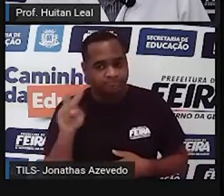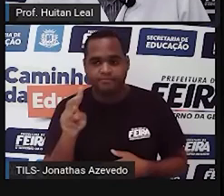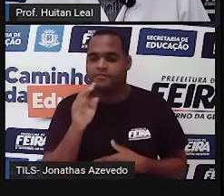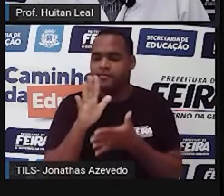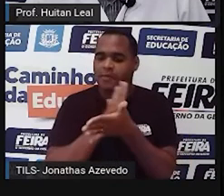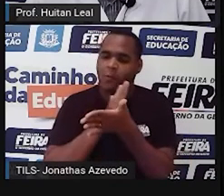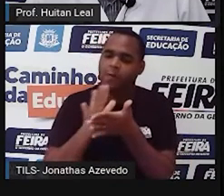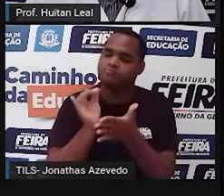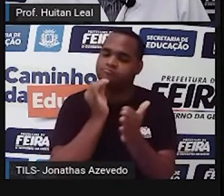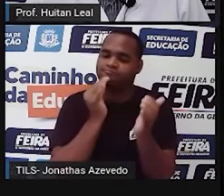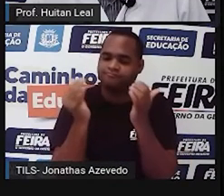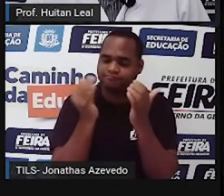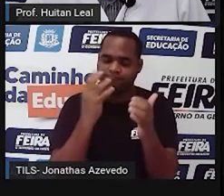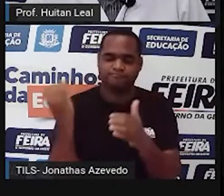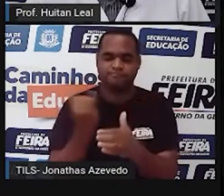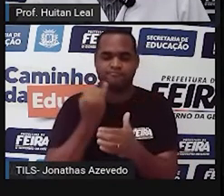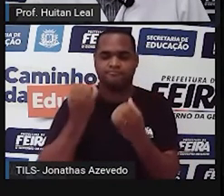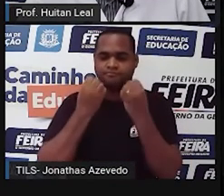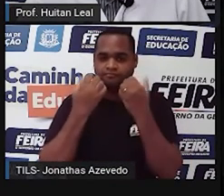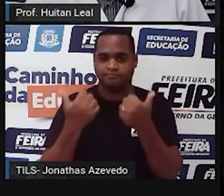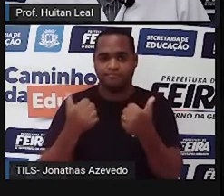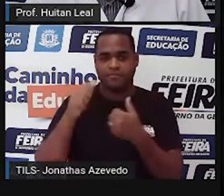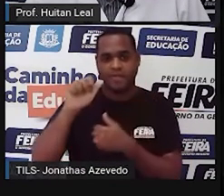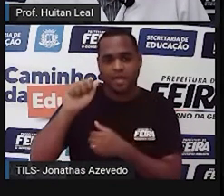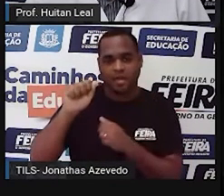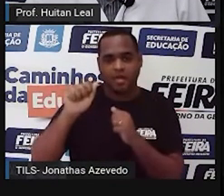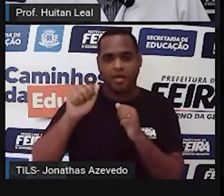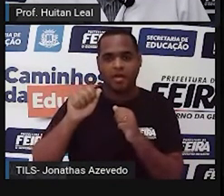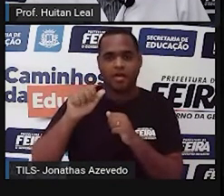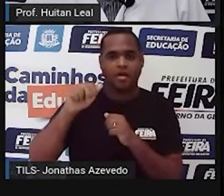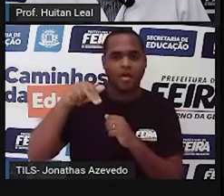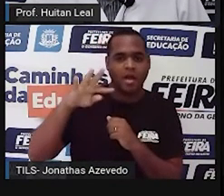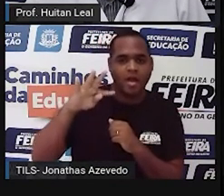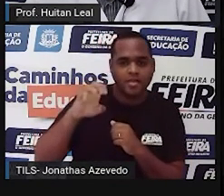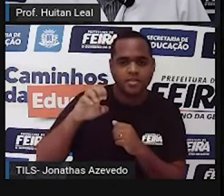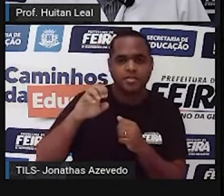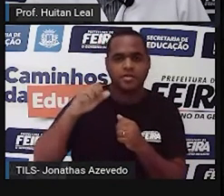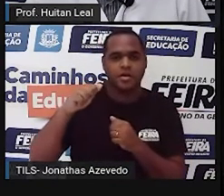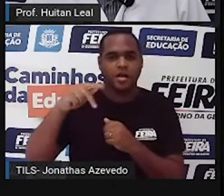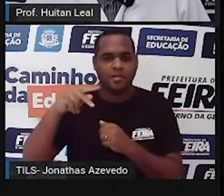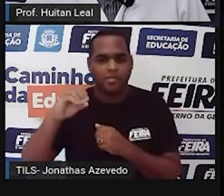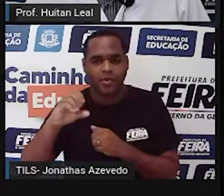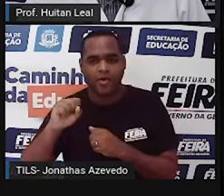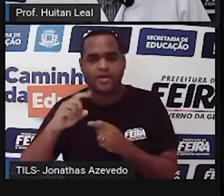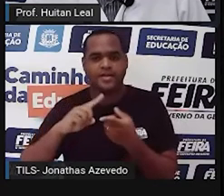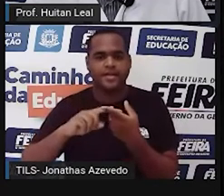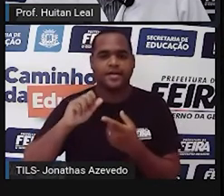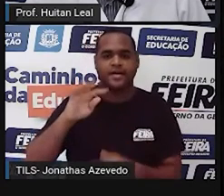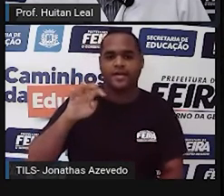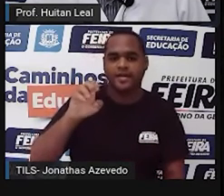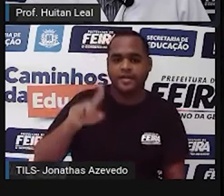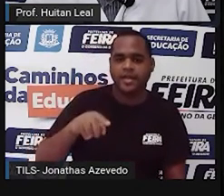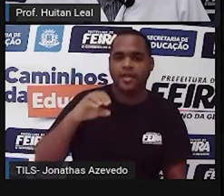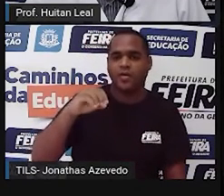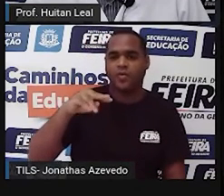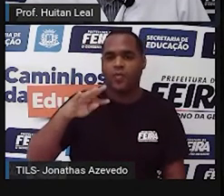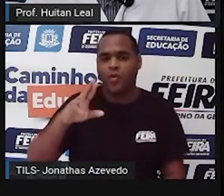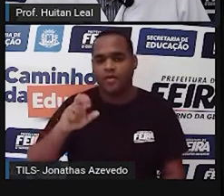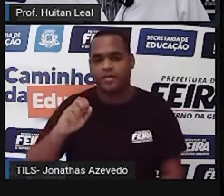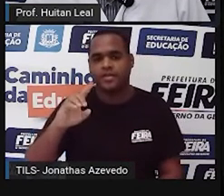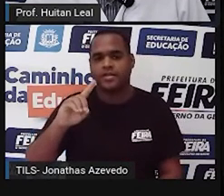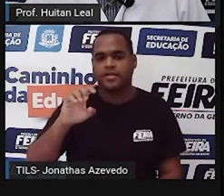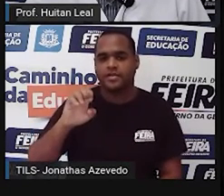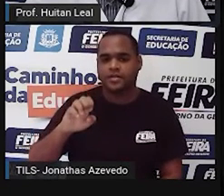de preposições essenciais. a, ante, após, até, com, contra, de,